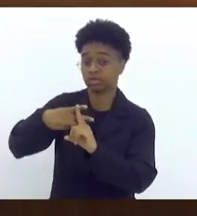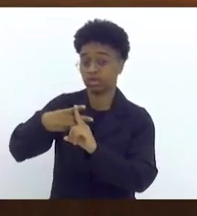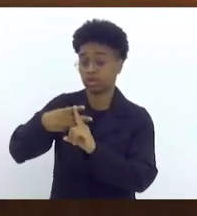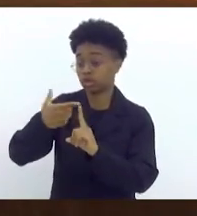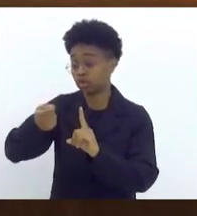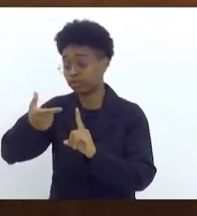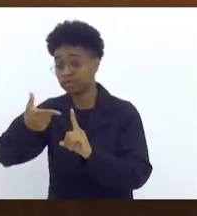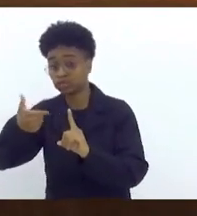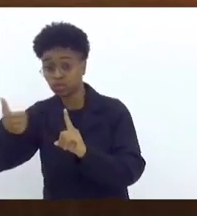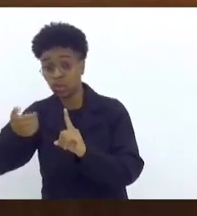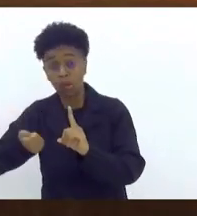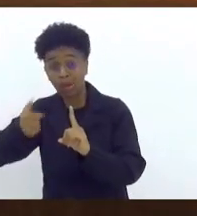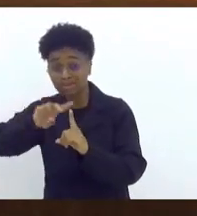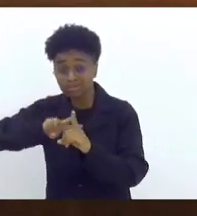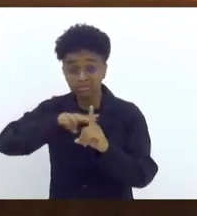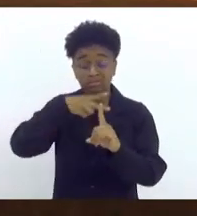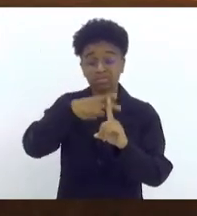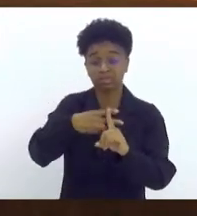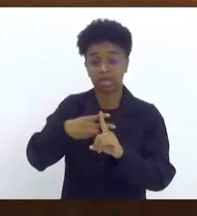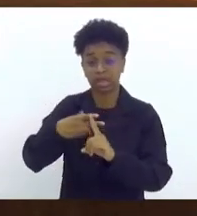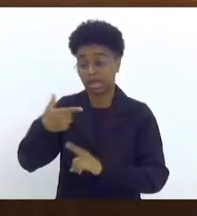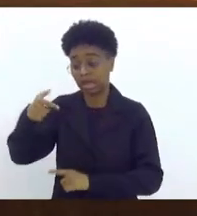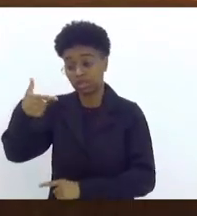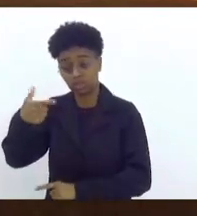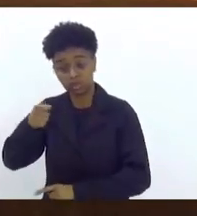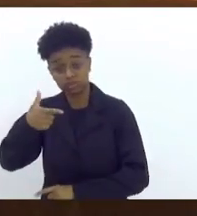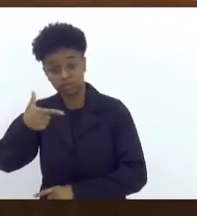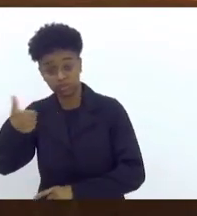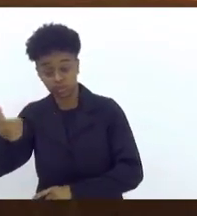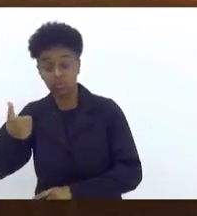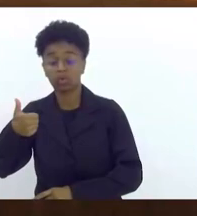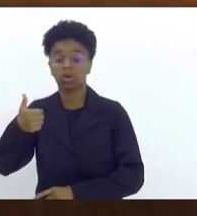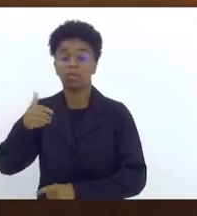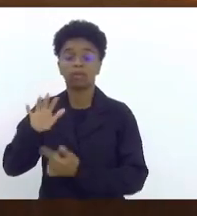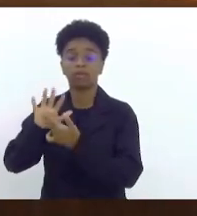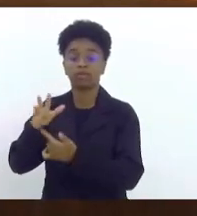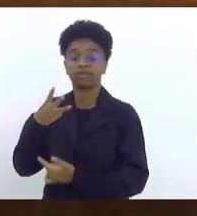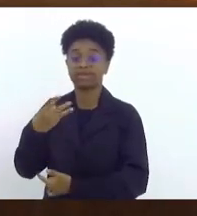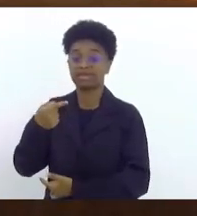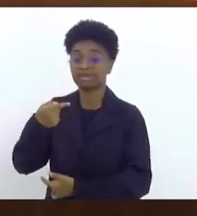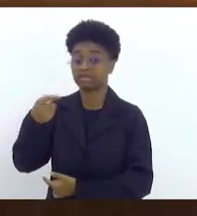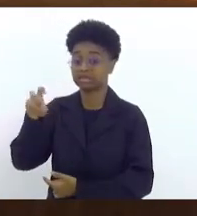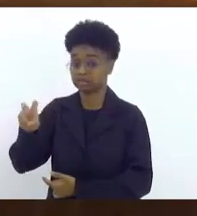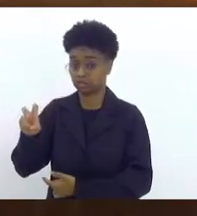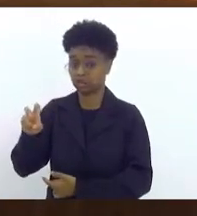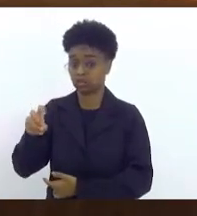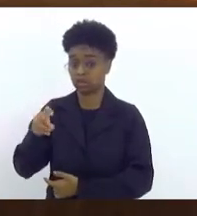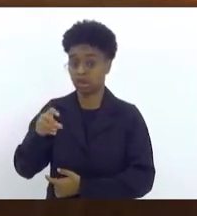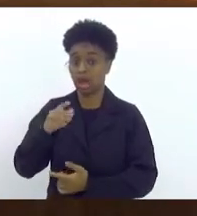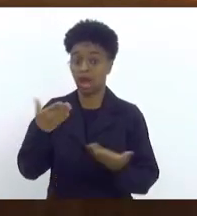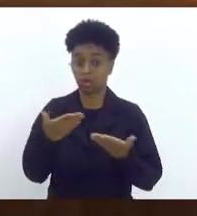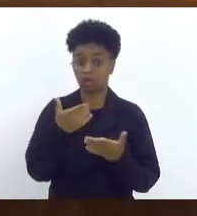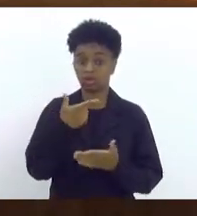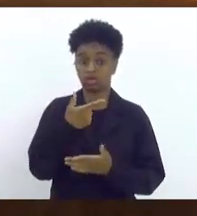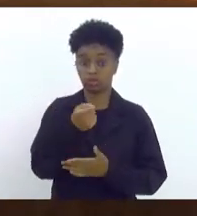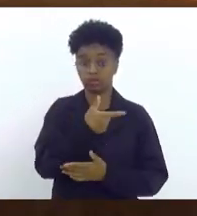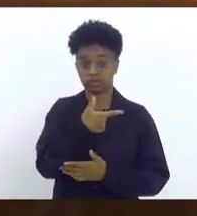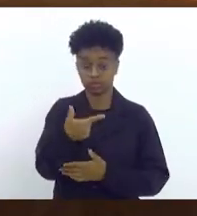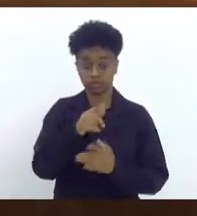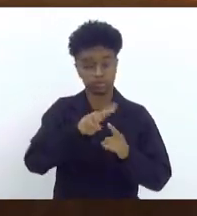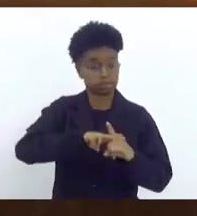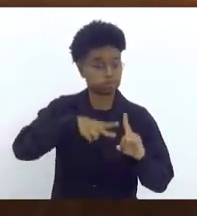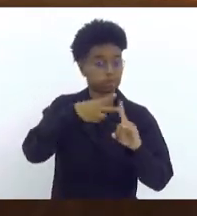quando foram registrados 375 eventos, mesma pesquisa. Ou seja, uma sucessão de erros,